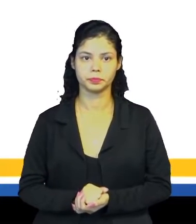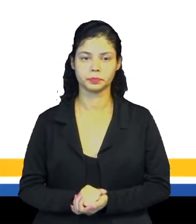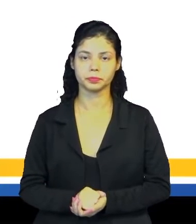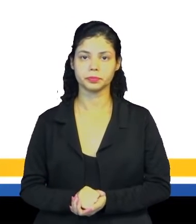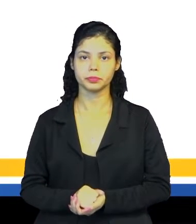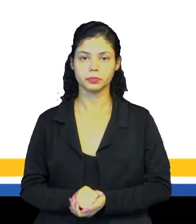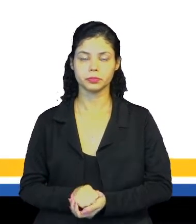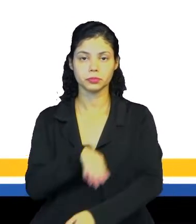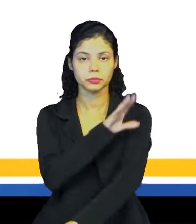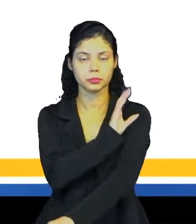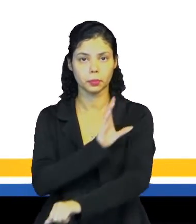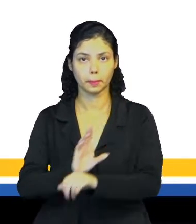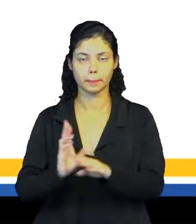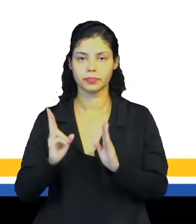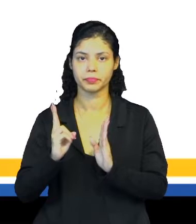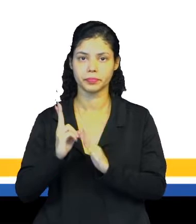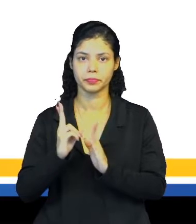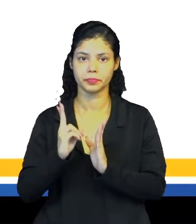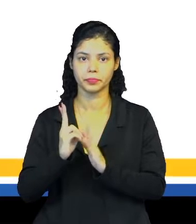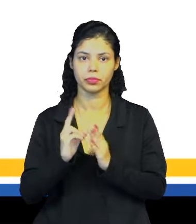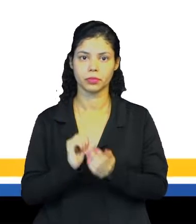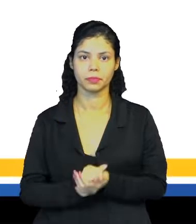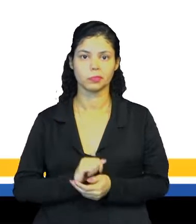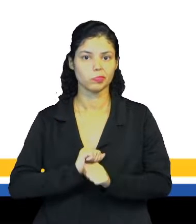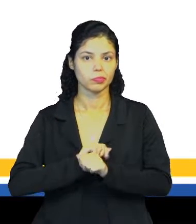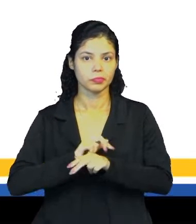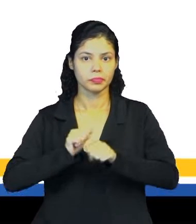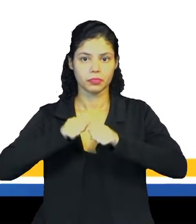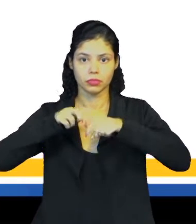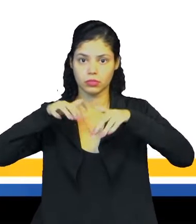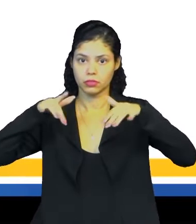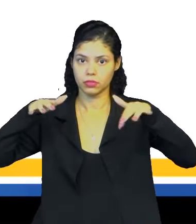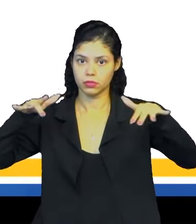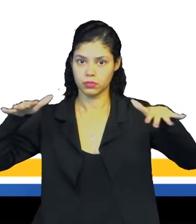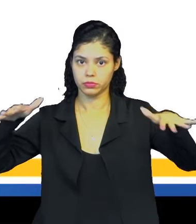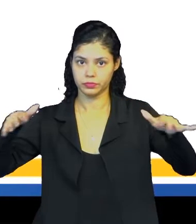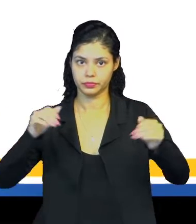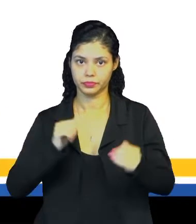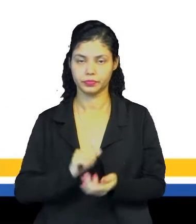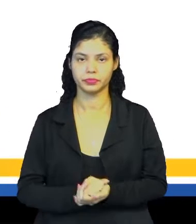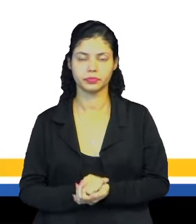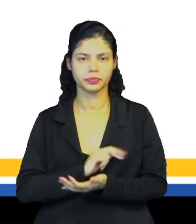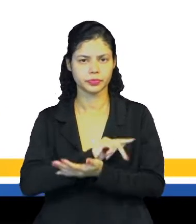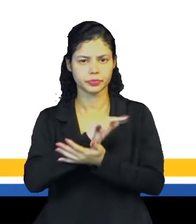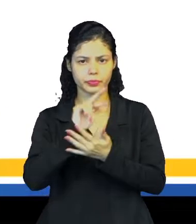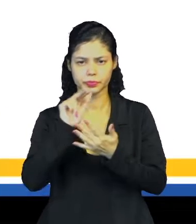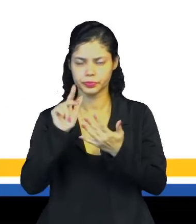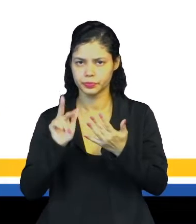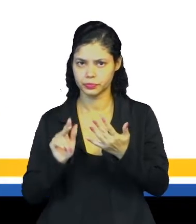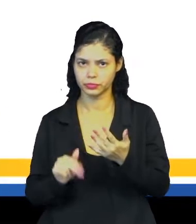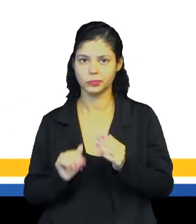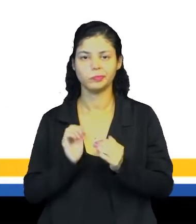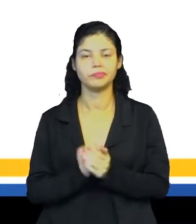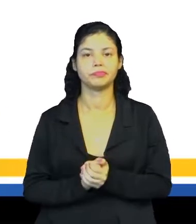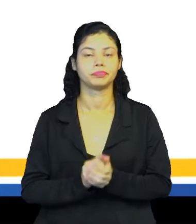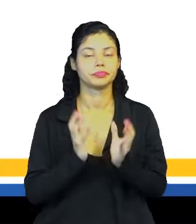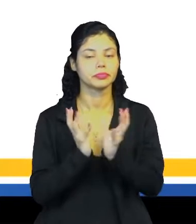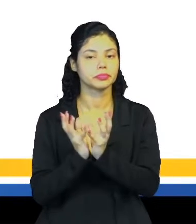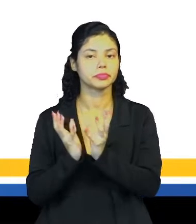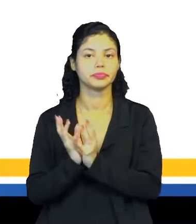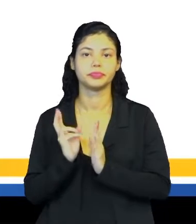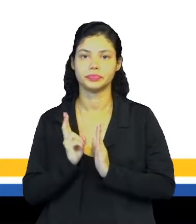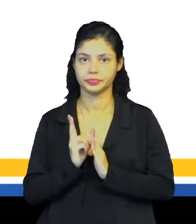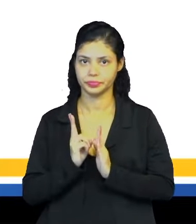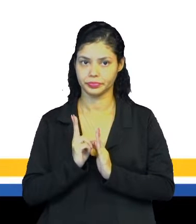a cultura indígena brasileira é vasta e diversificada. A gente sabe que existem várias etnias aí que